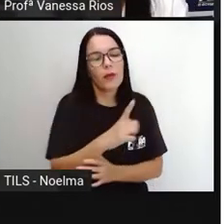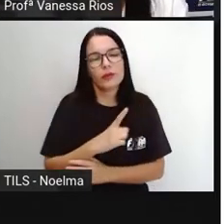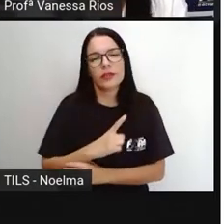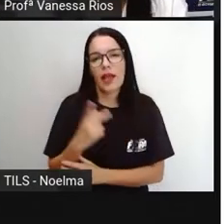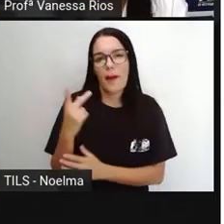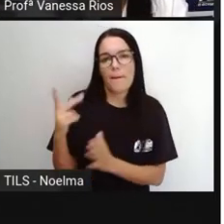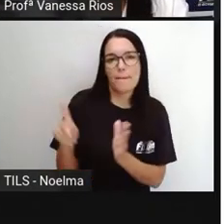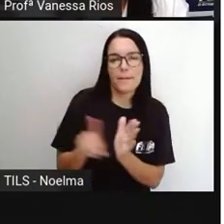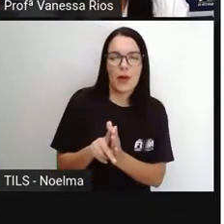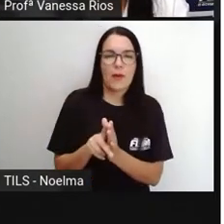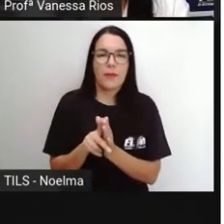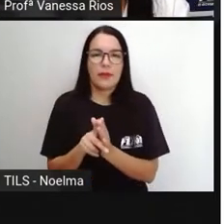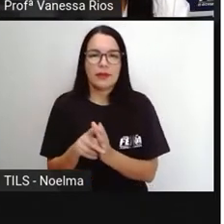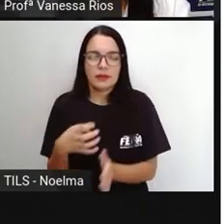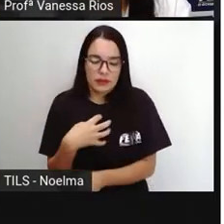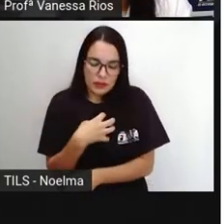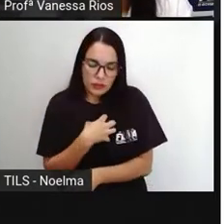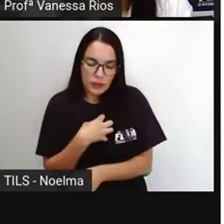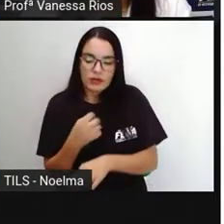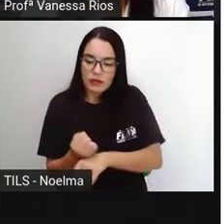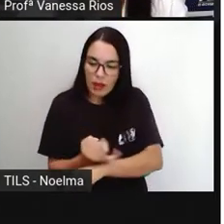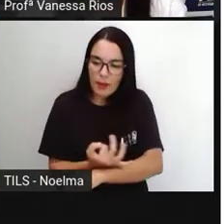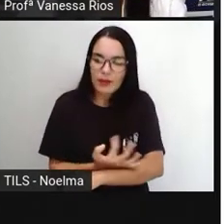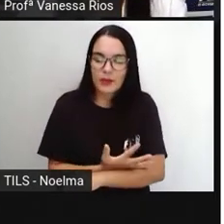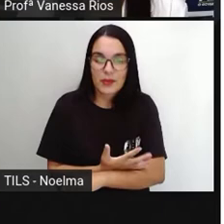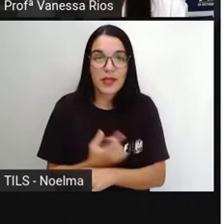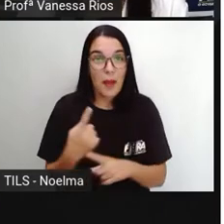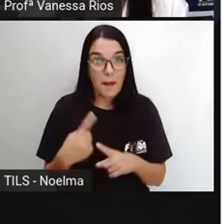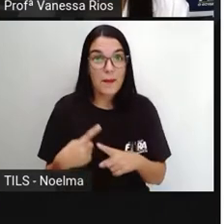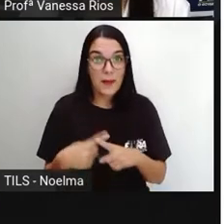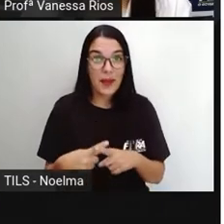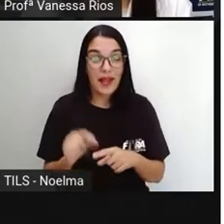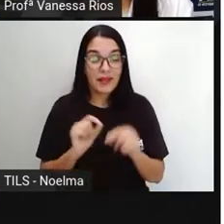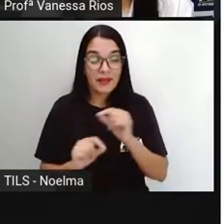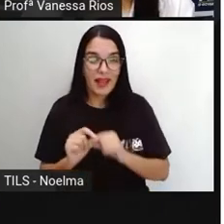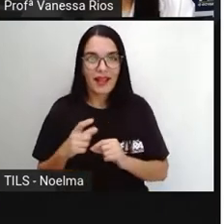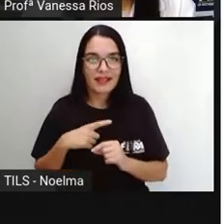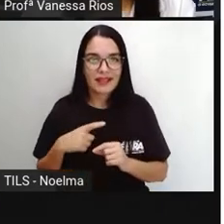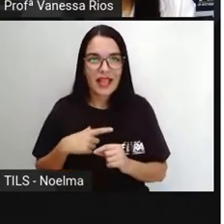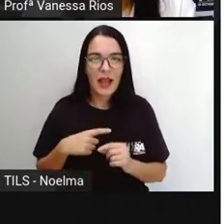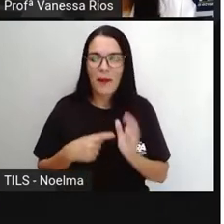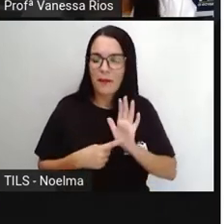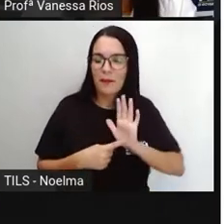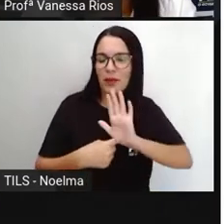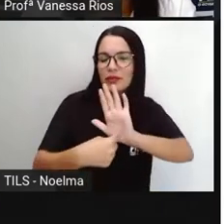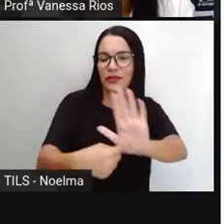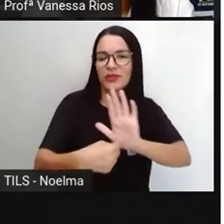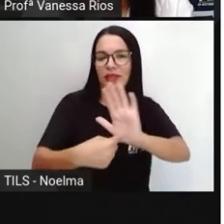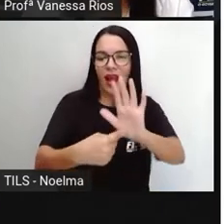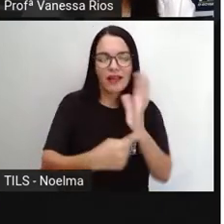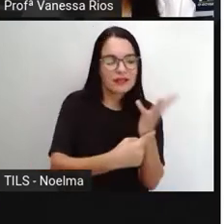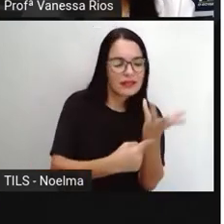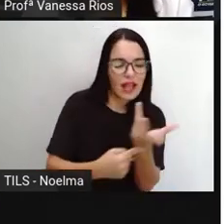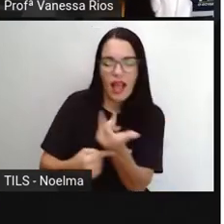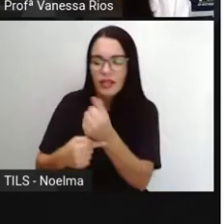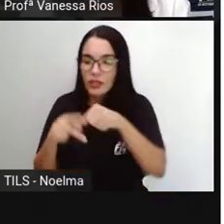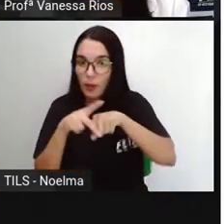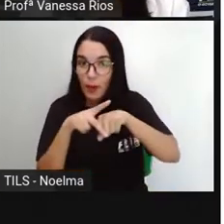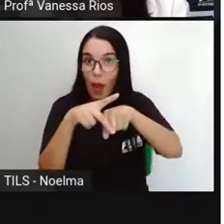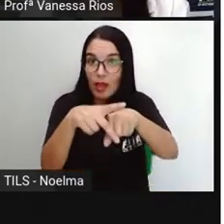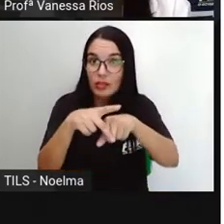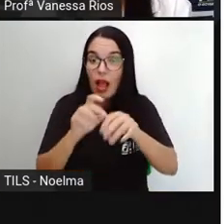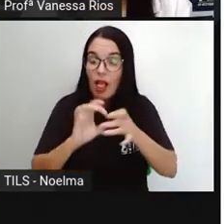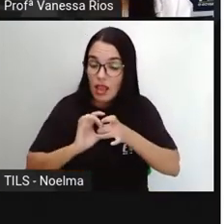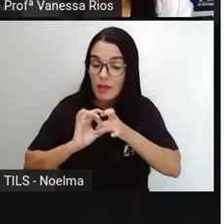Justamente porque aí os textos poéticos, né? As formas de expressões artísticas poéticas permitem